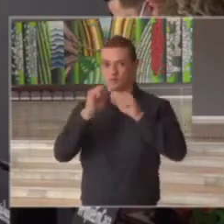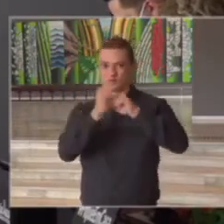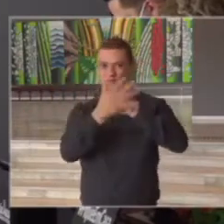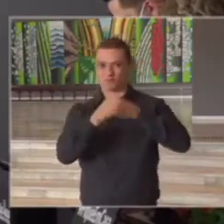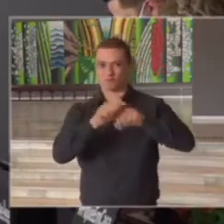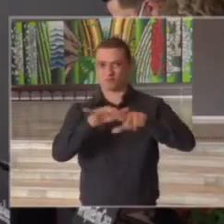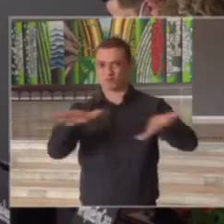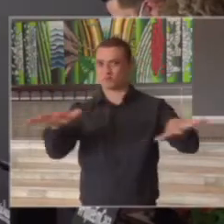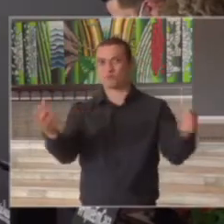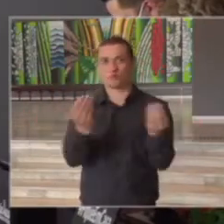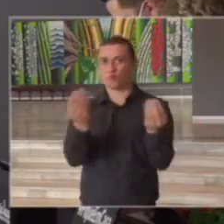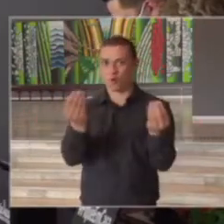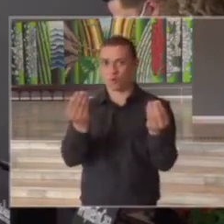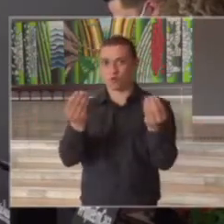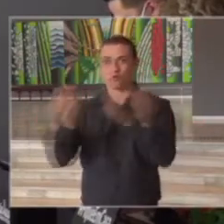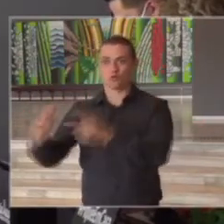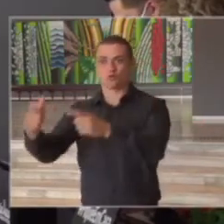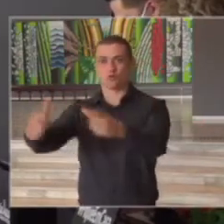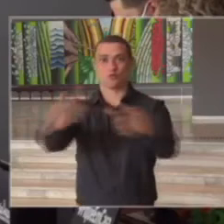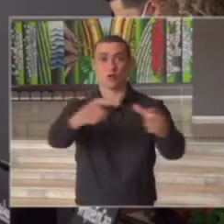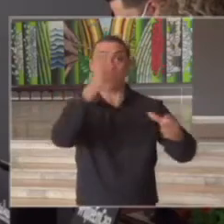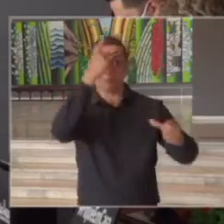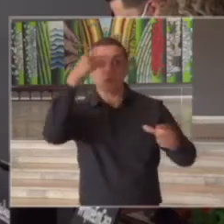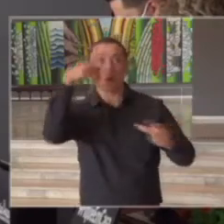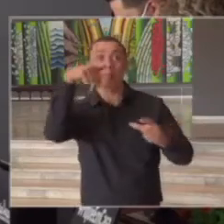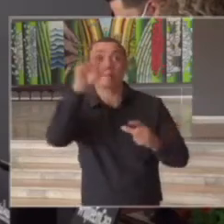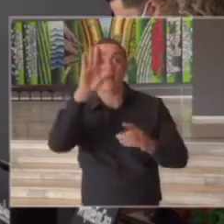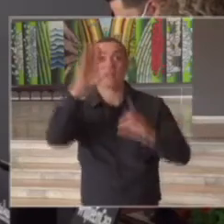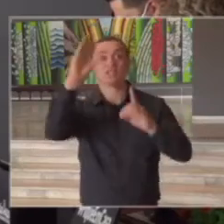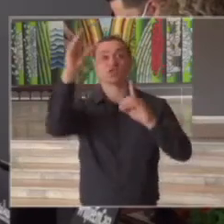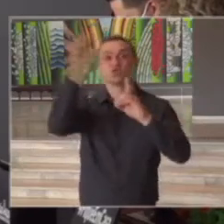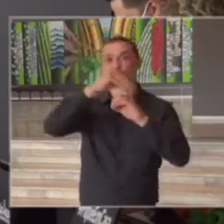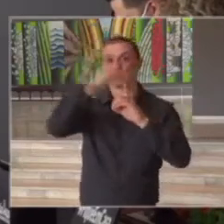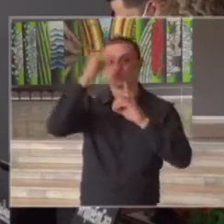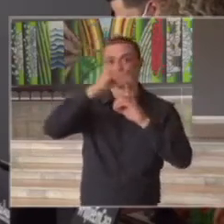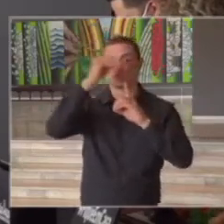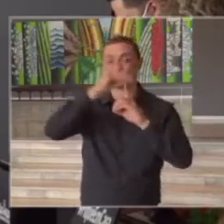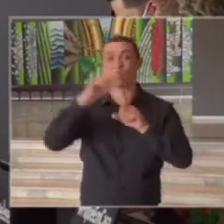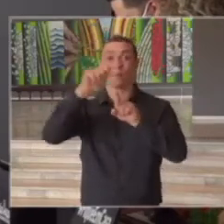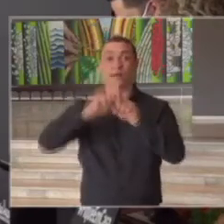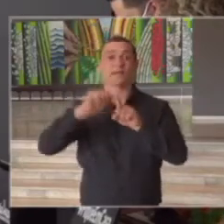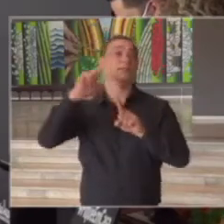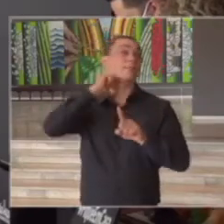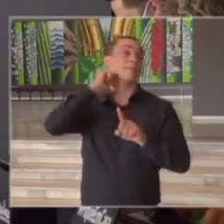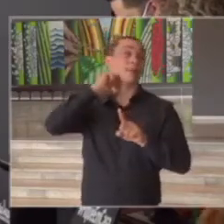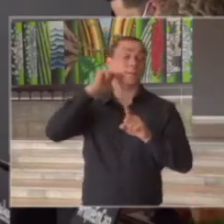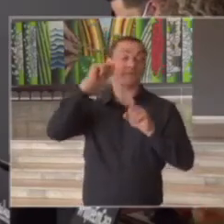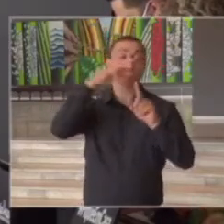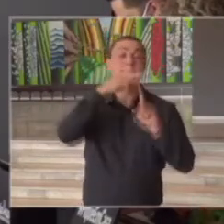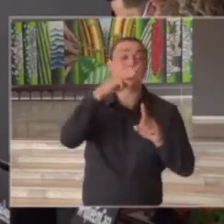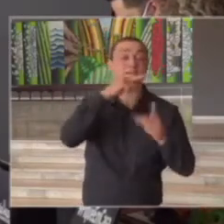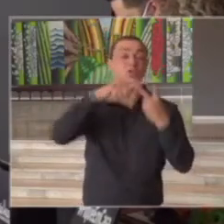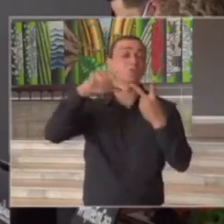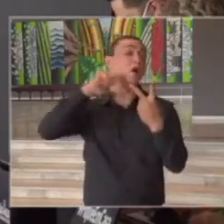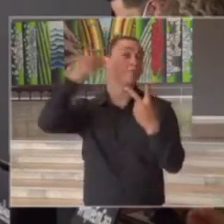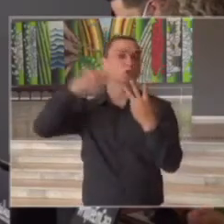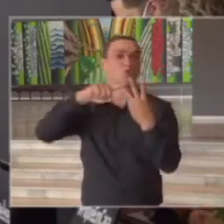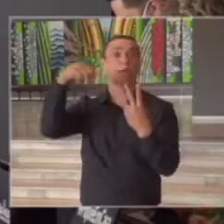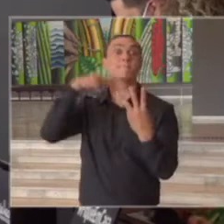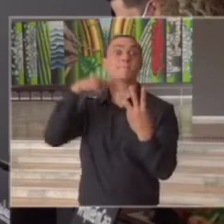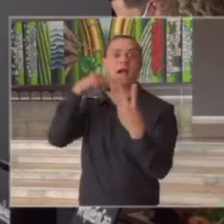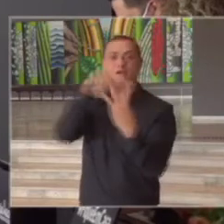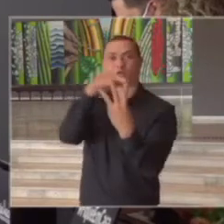em termos de vulnerabilidade março abril e maio então a população vulnerável